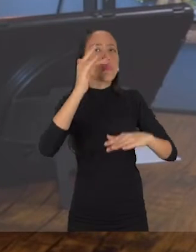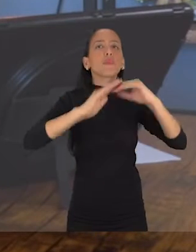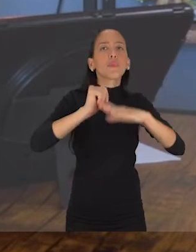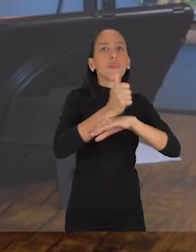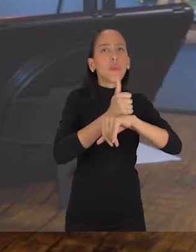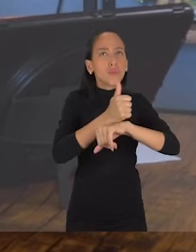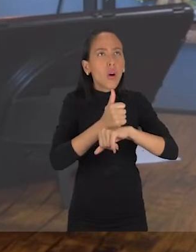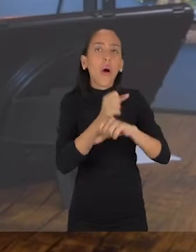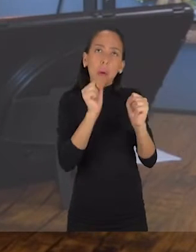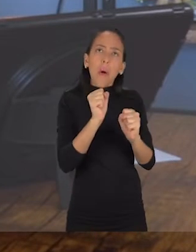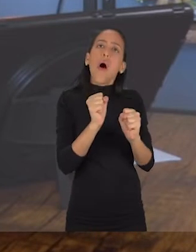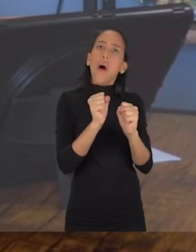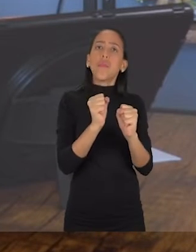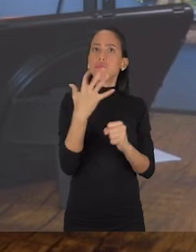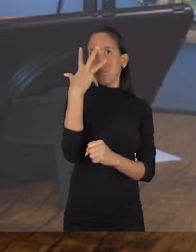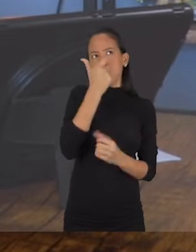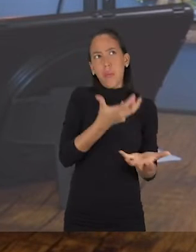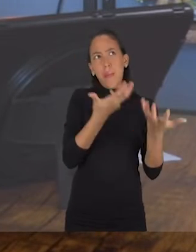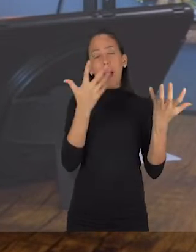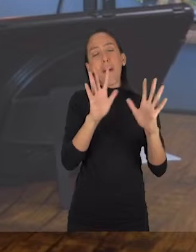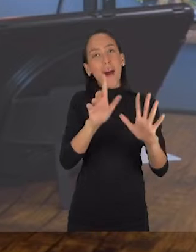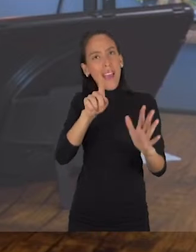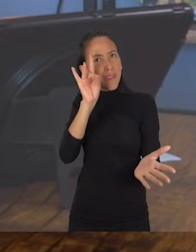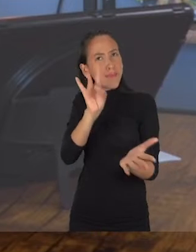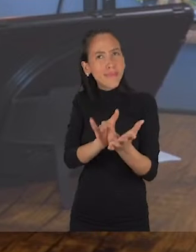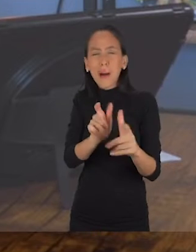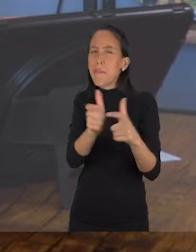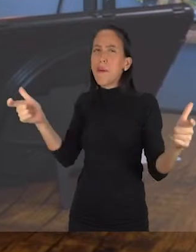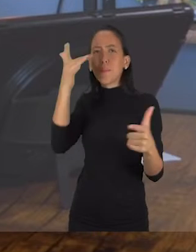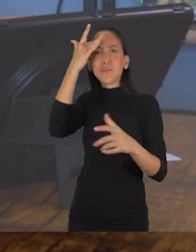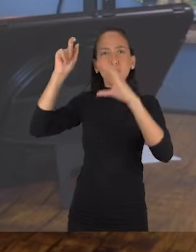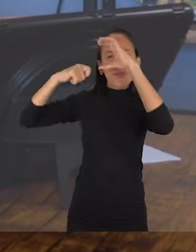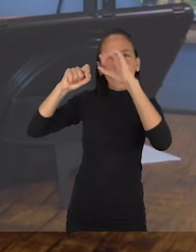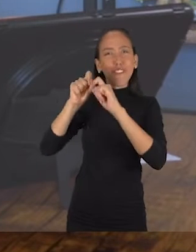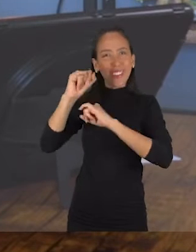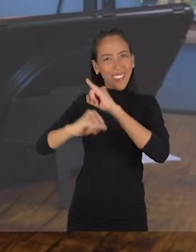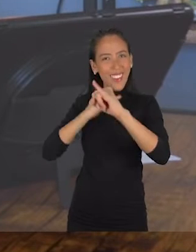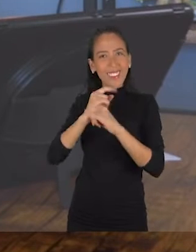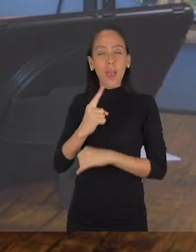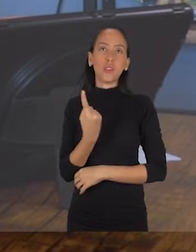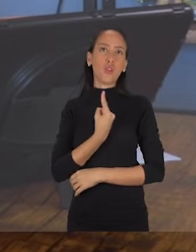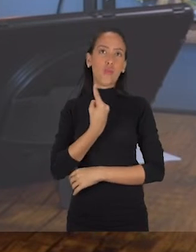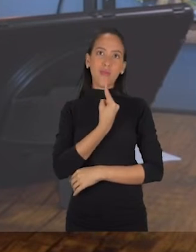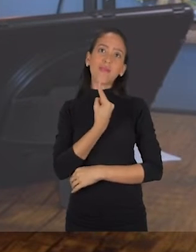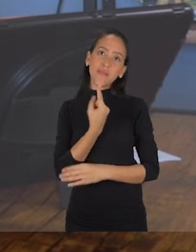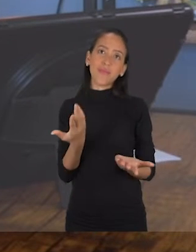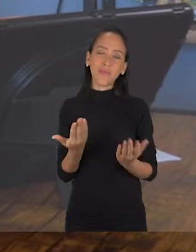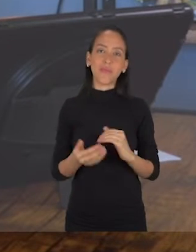equipe profissional, o seu vídeo vai ficar mais bonito. Mas a gente sabe que não é essa a realidade e que a maioria dos vídeos feitos para a internet são vídeos